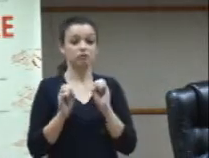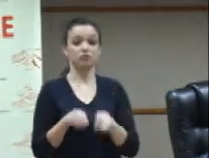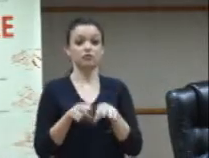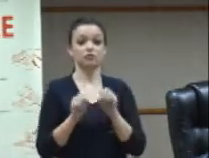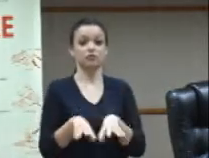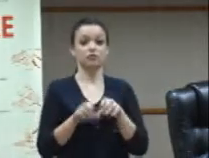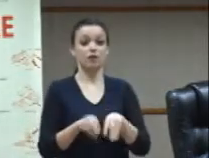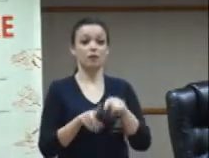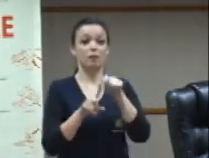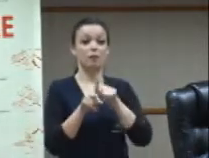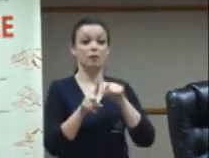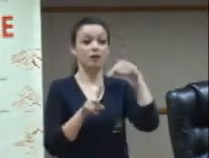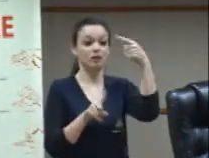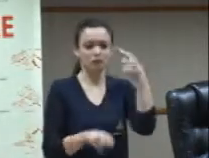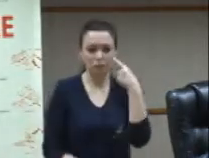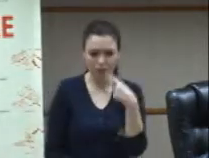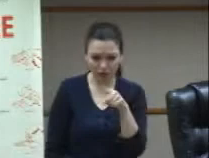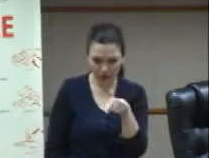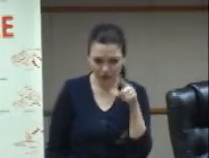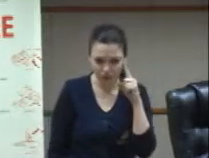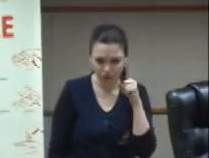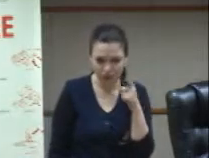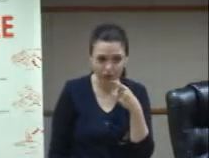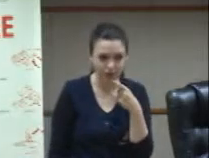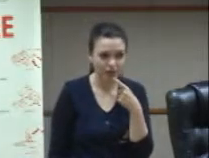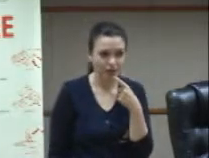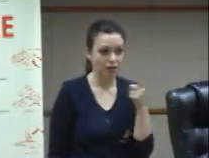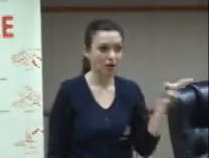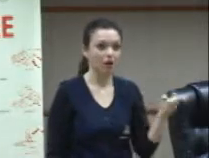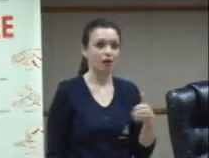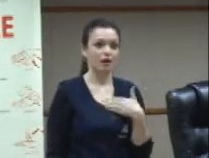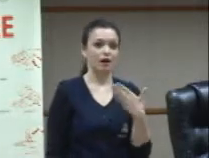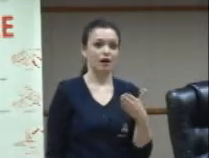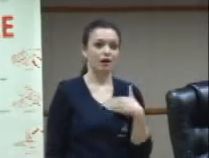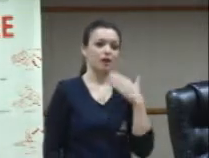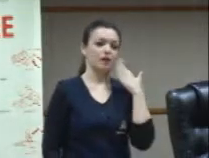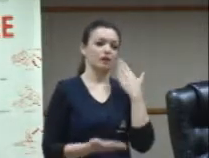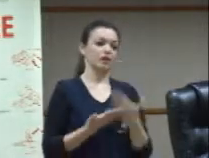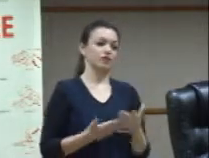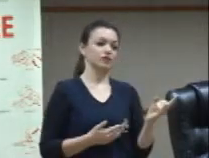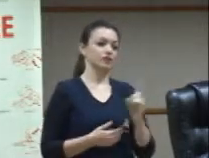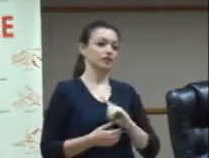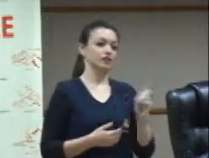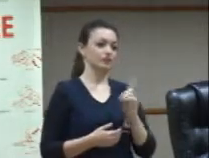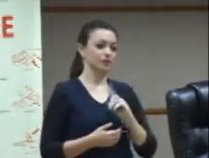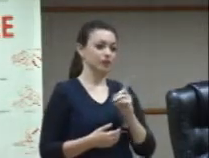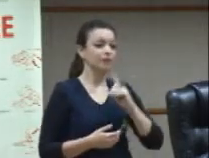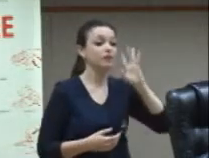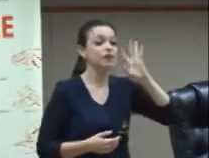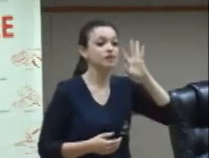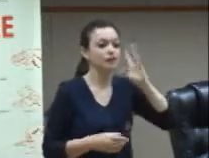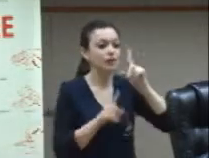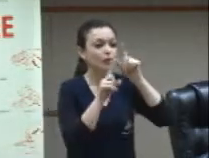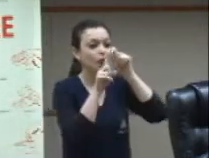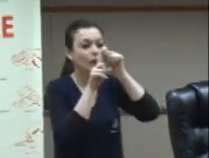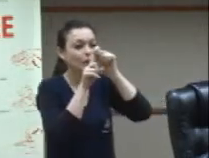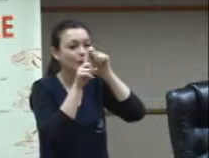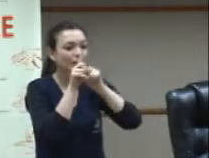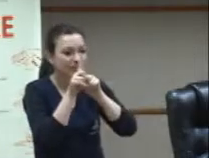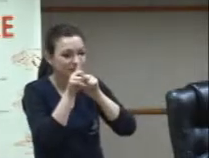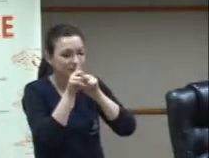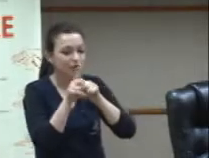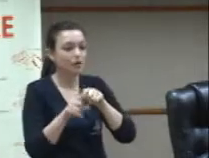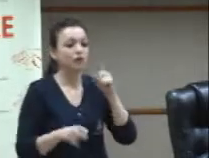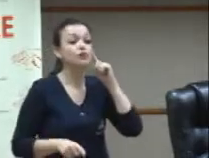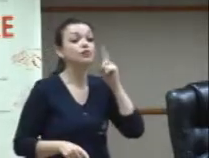pedagógica me avisou que havia surdo em sala de aula ou seja o surdo estava fazendo missa de corpo